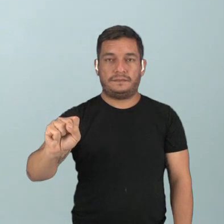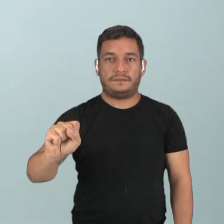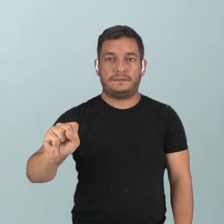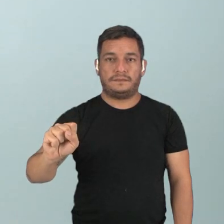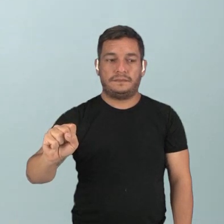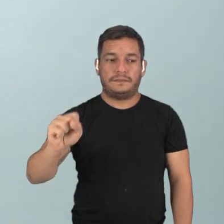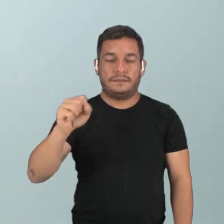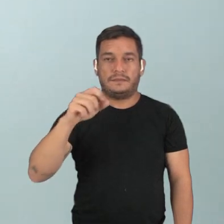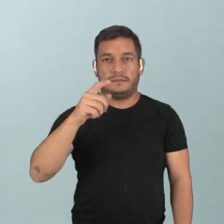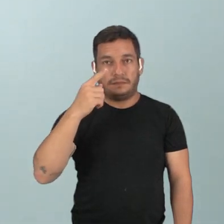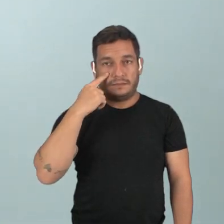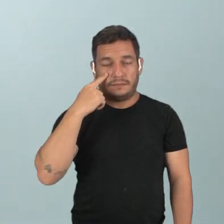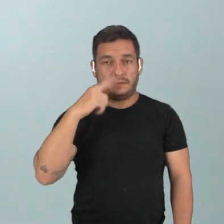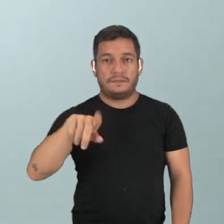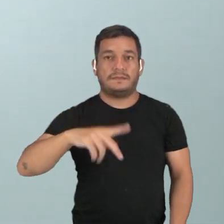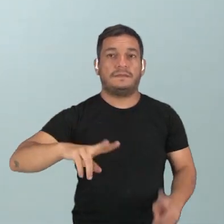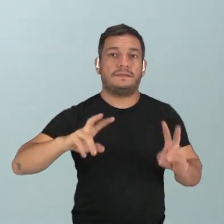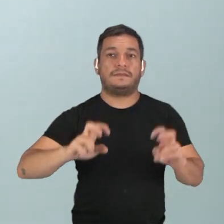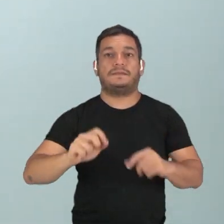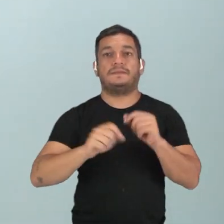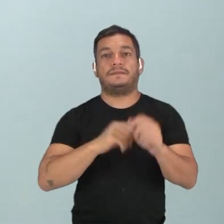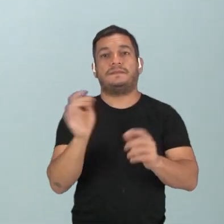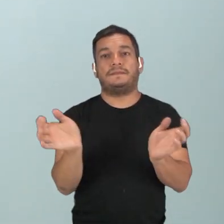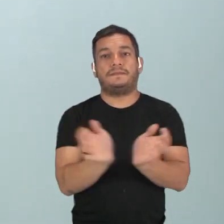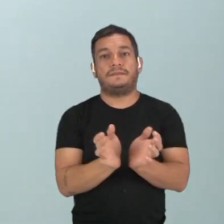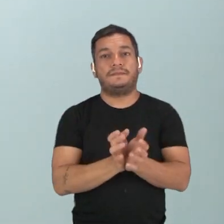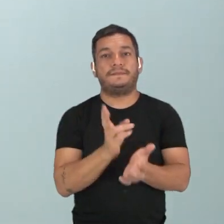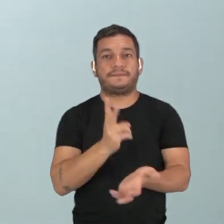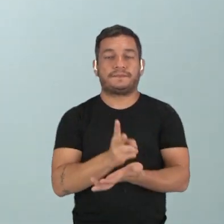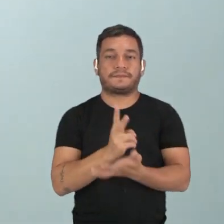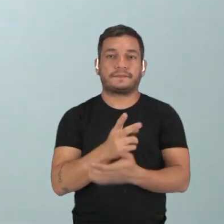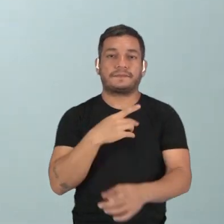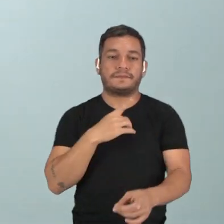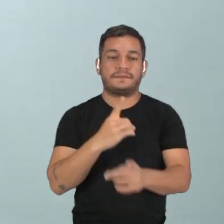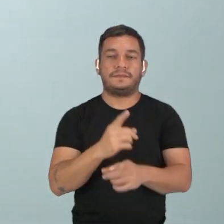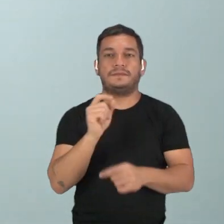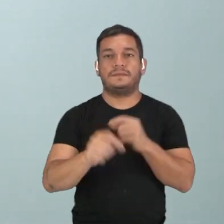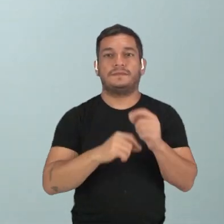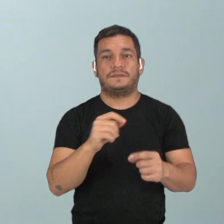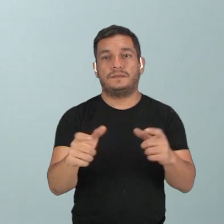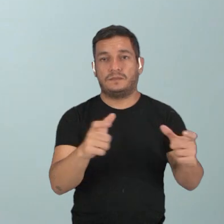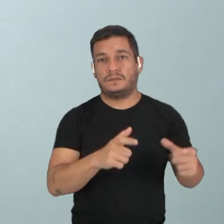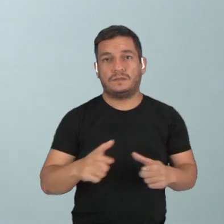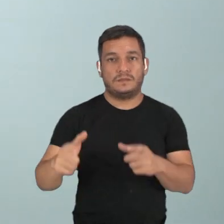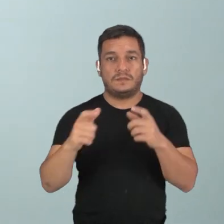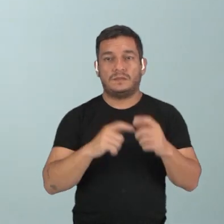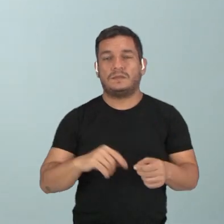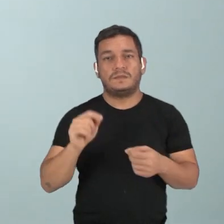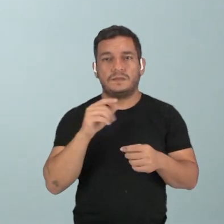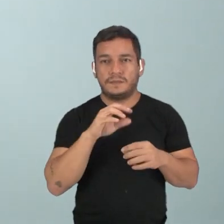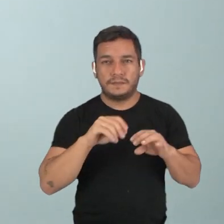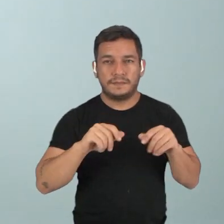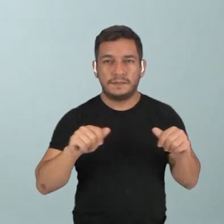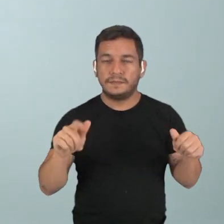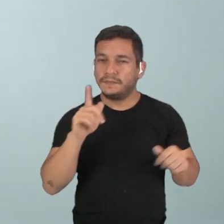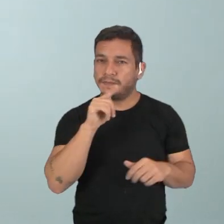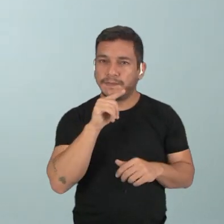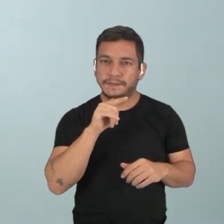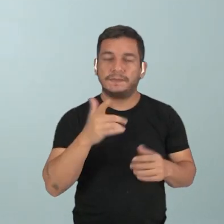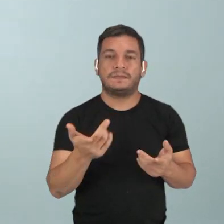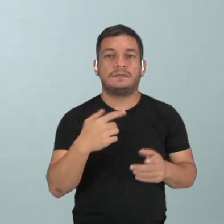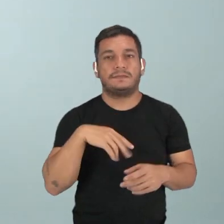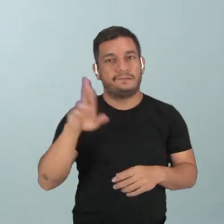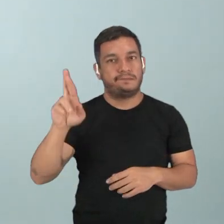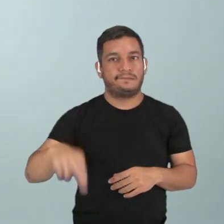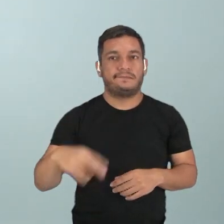parar para observar, é um grupo que a gente sempre vai encontrar em um ambiente um pouco úmido, e isso tem uma razão que a gente vai saber mais na